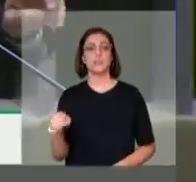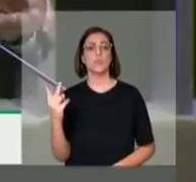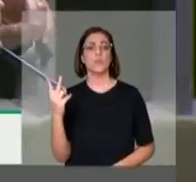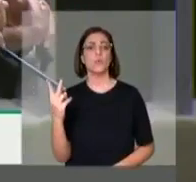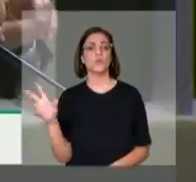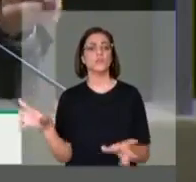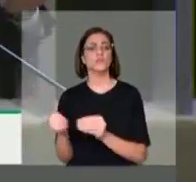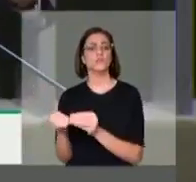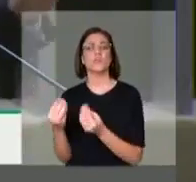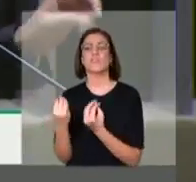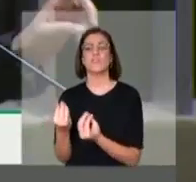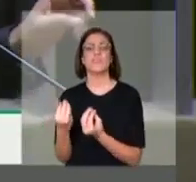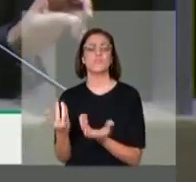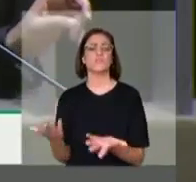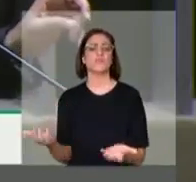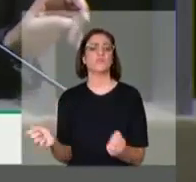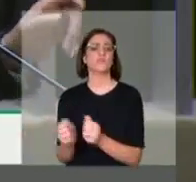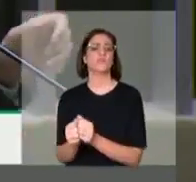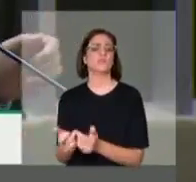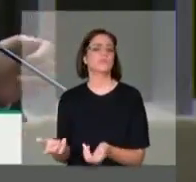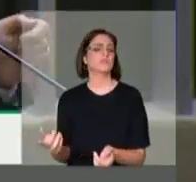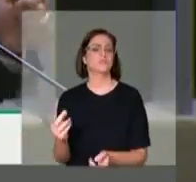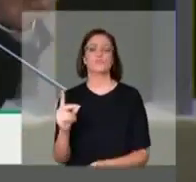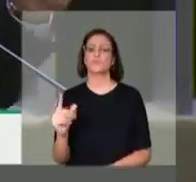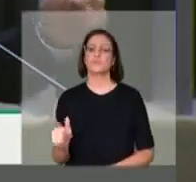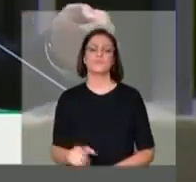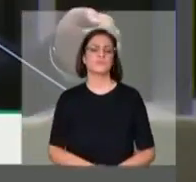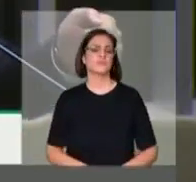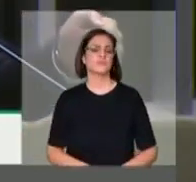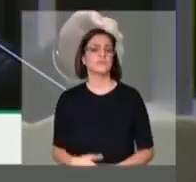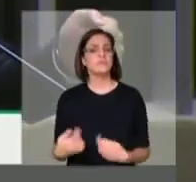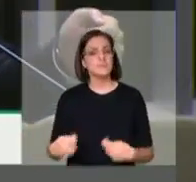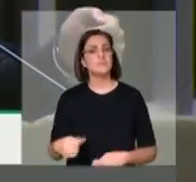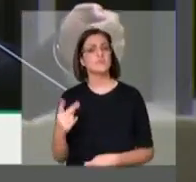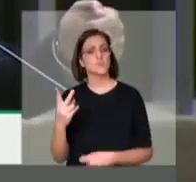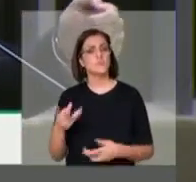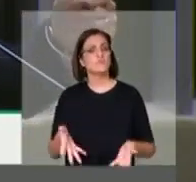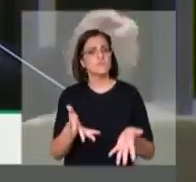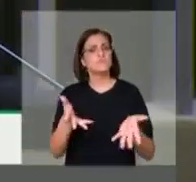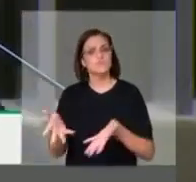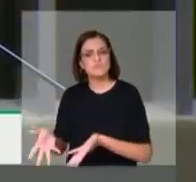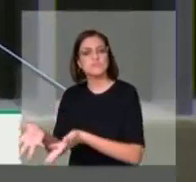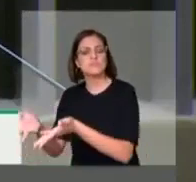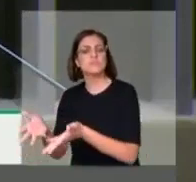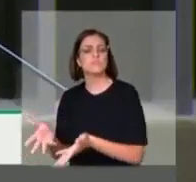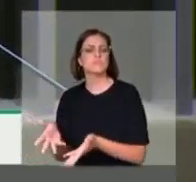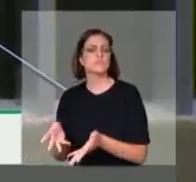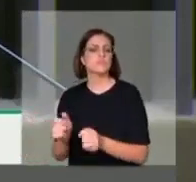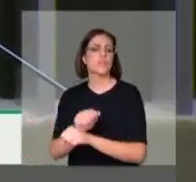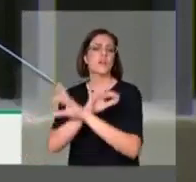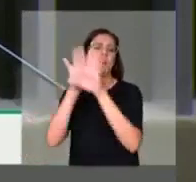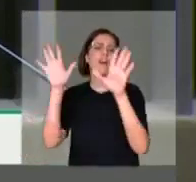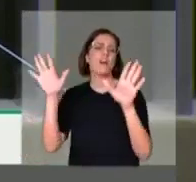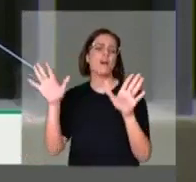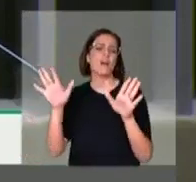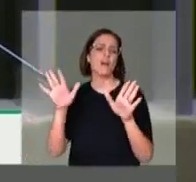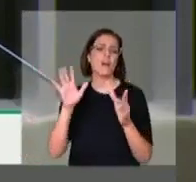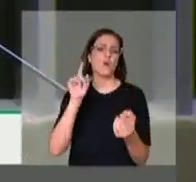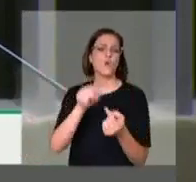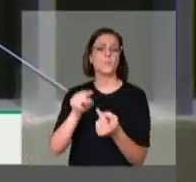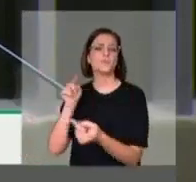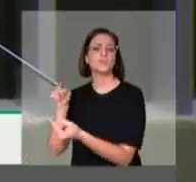Então, não se trata de fundir Capes e CNPq, se trata de fortalecê-las. Elas têm missões claras e